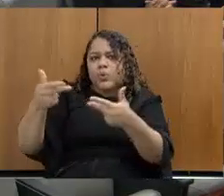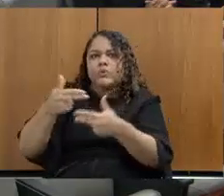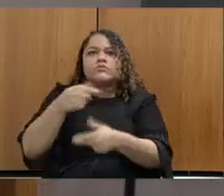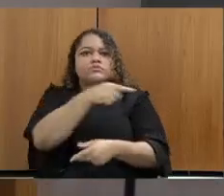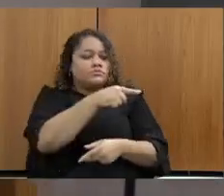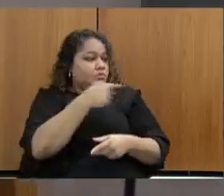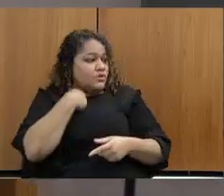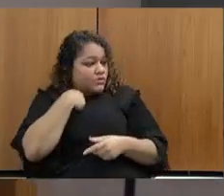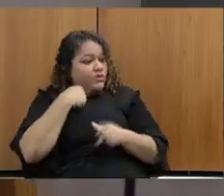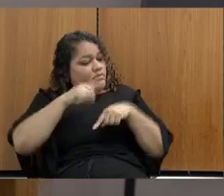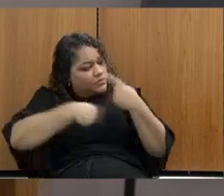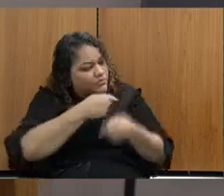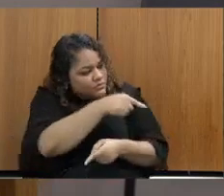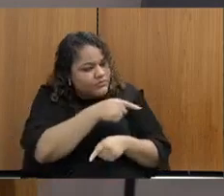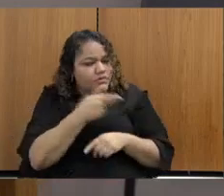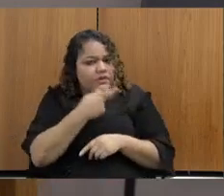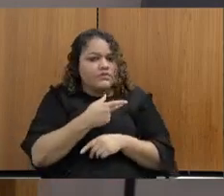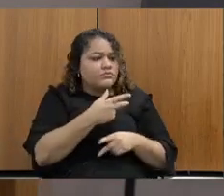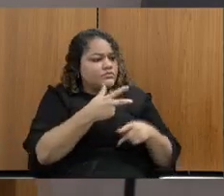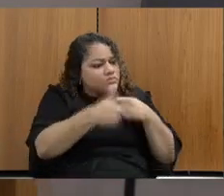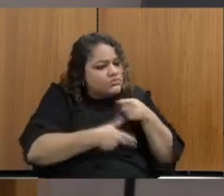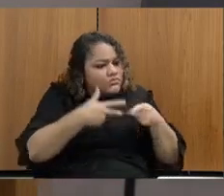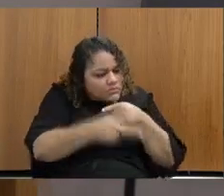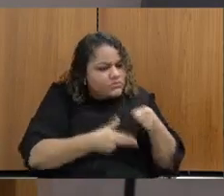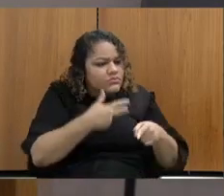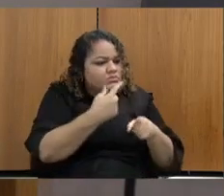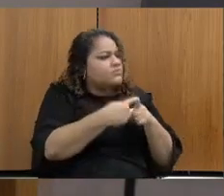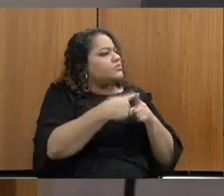Ok. Por você está me interrompendo por relação ao